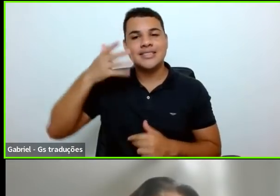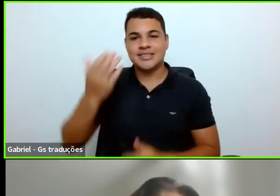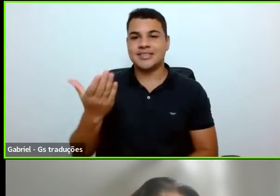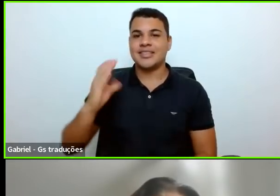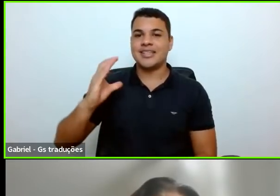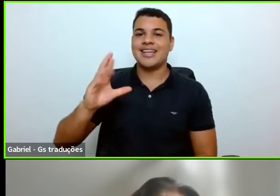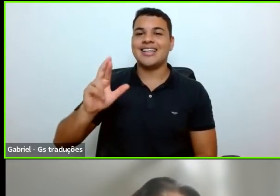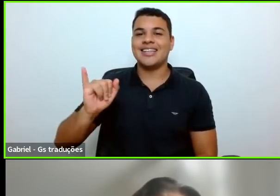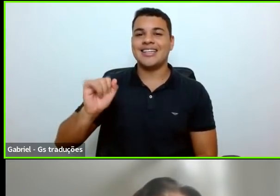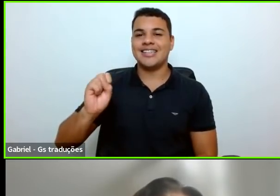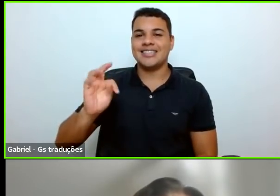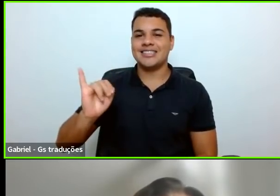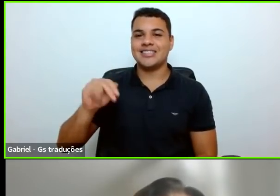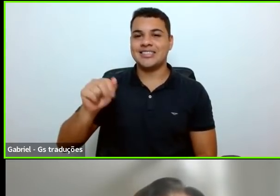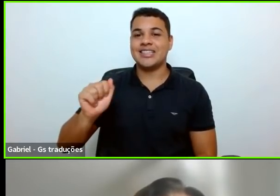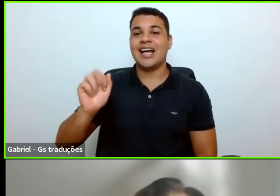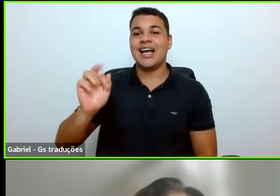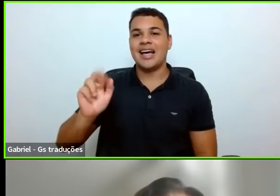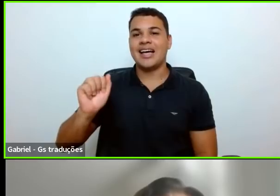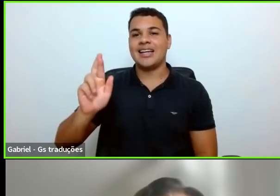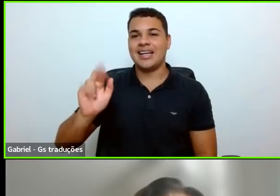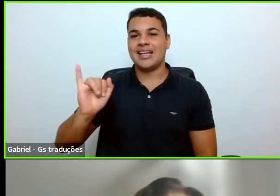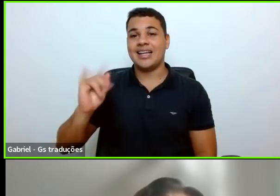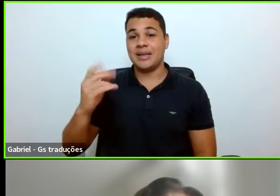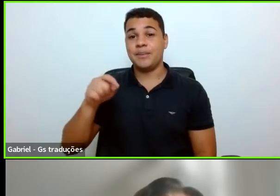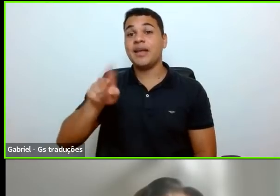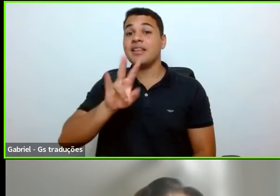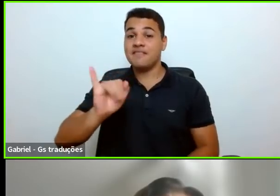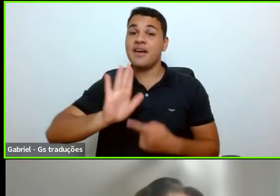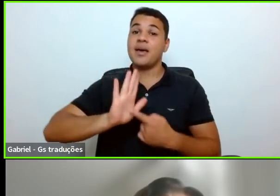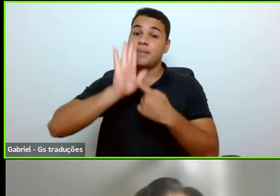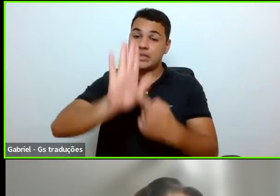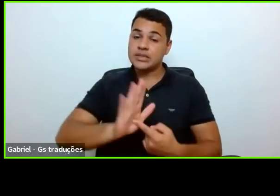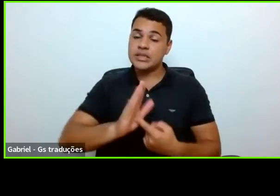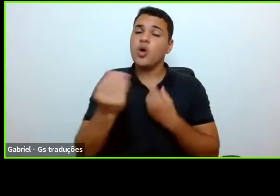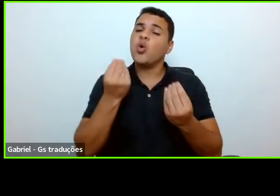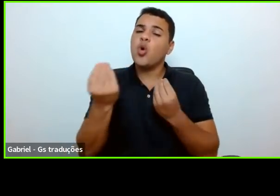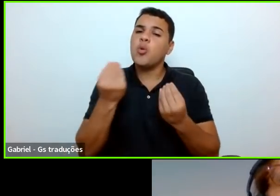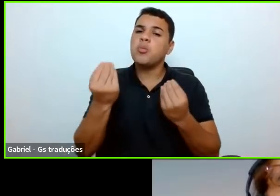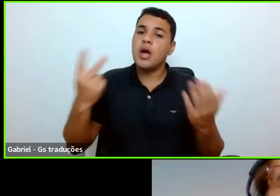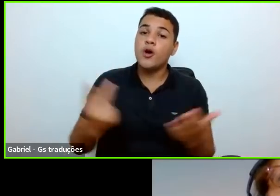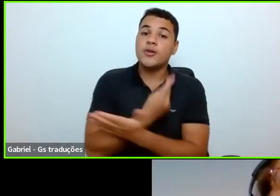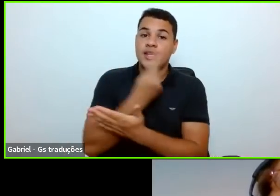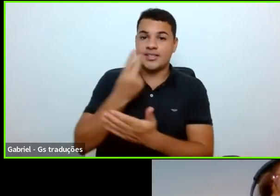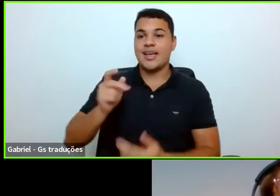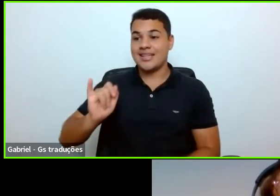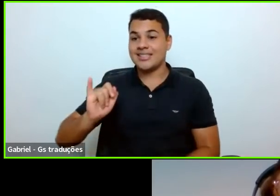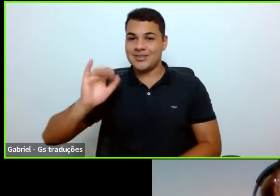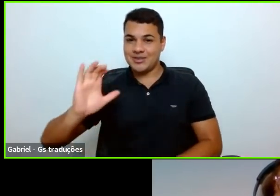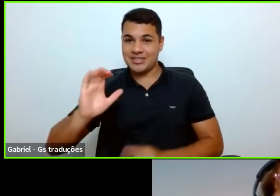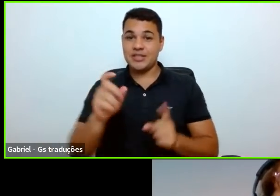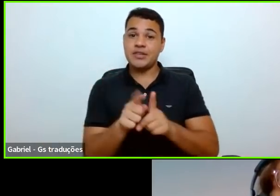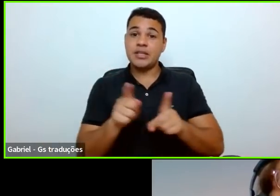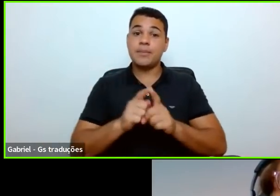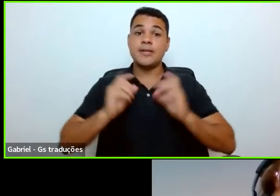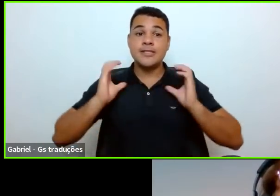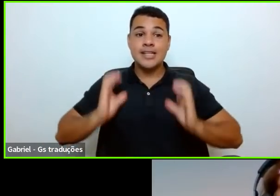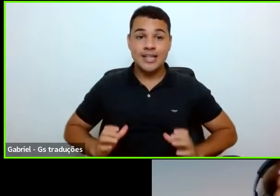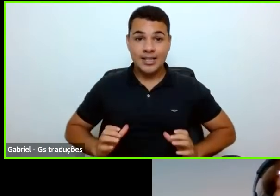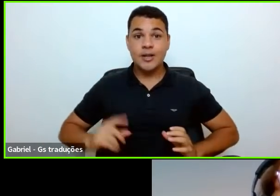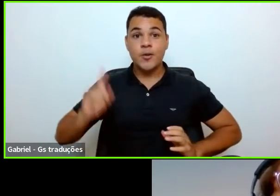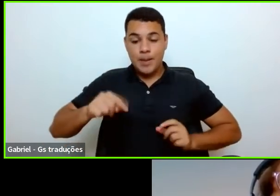Araripe, que fará a apresentação da Iniciação Científica e Cidadania, Reinventando Práticas.